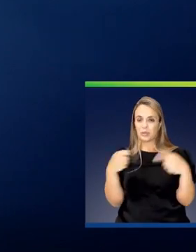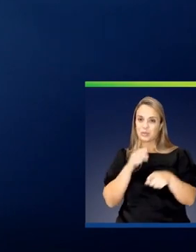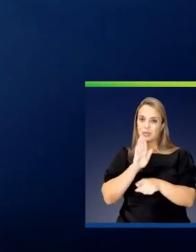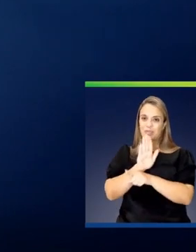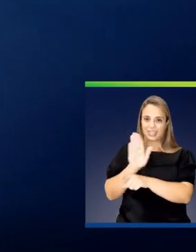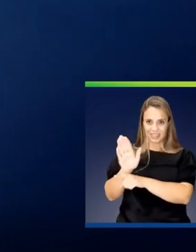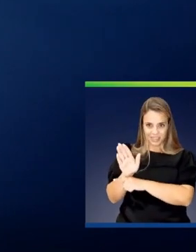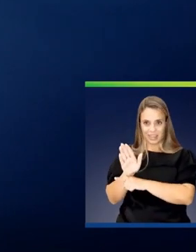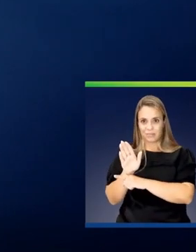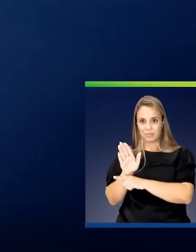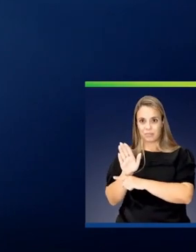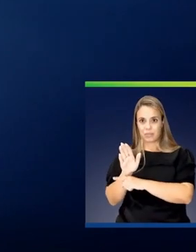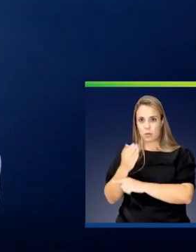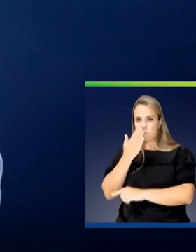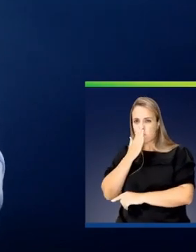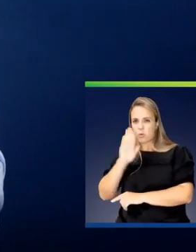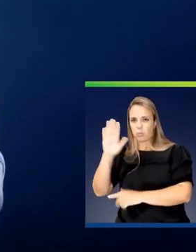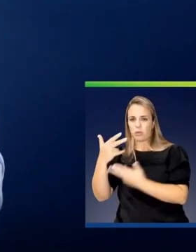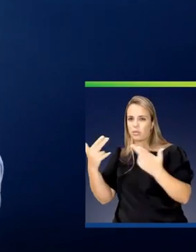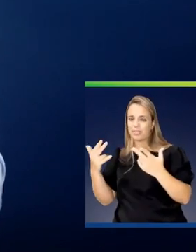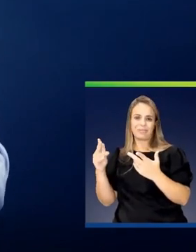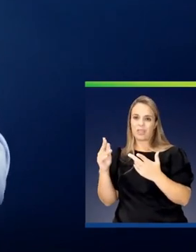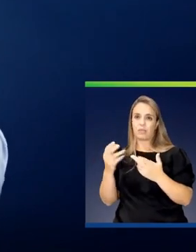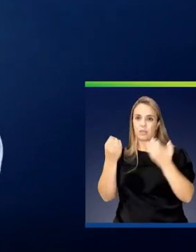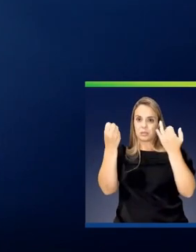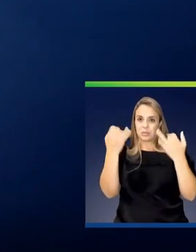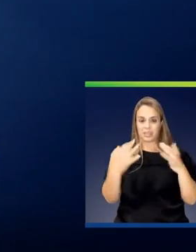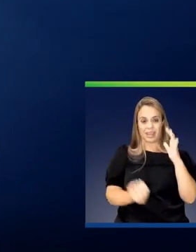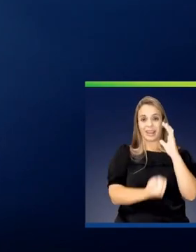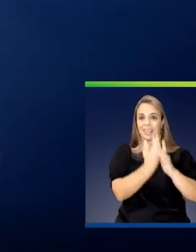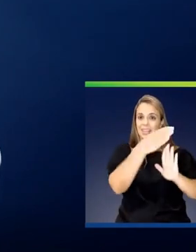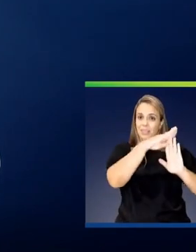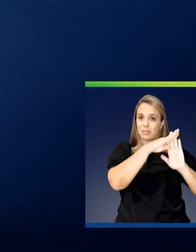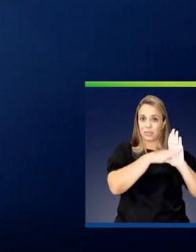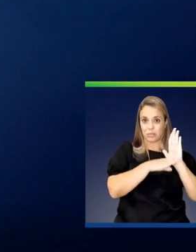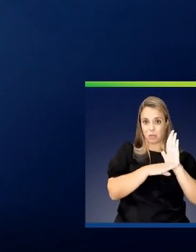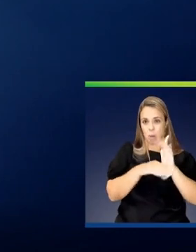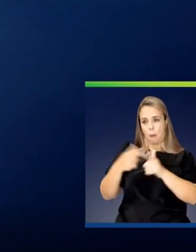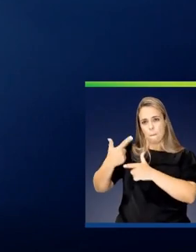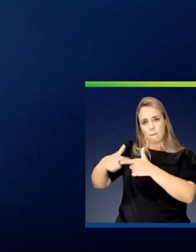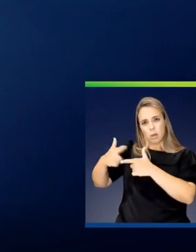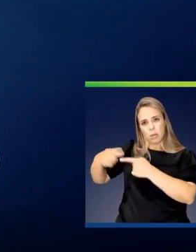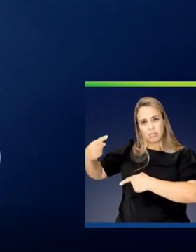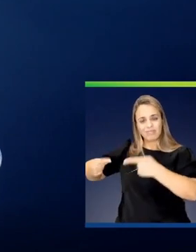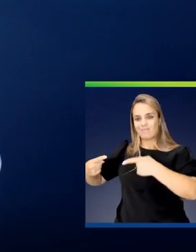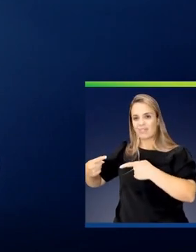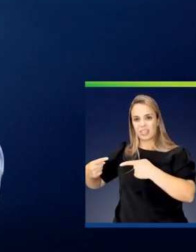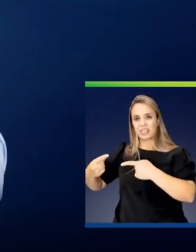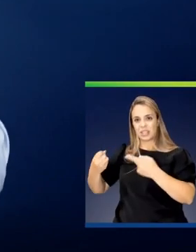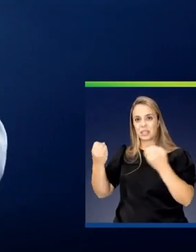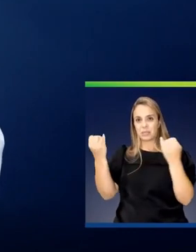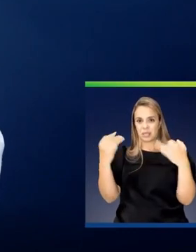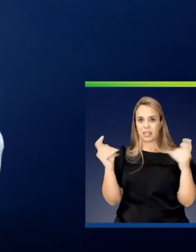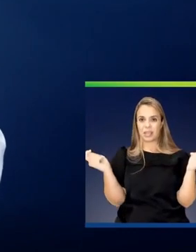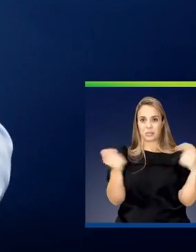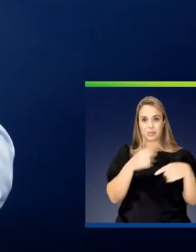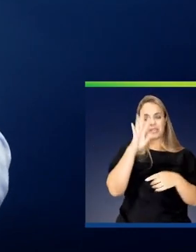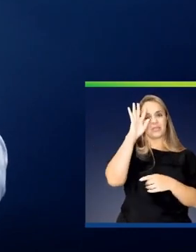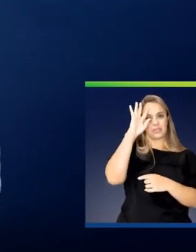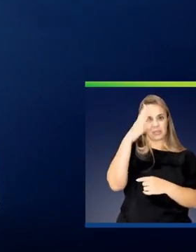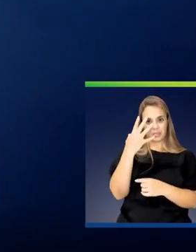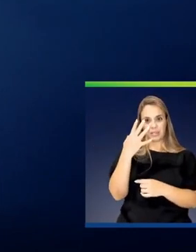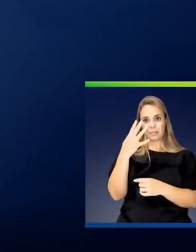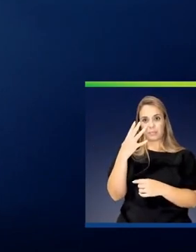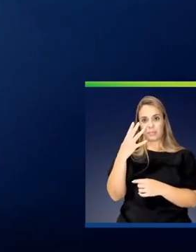e de como eu posso ajudar. Em vez de promessas, falar de programas. Em vez de problemas, falar de soluções.